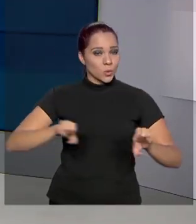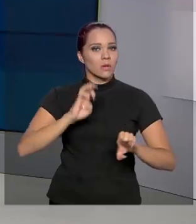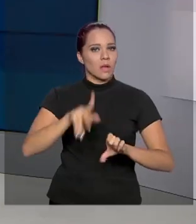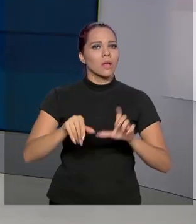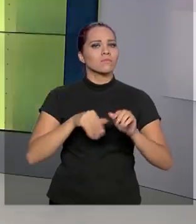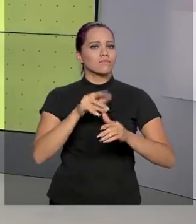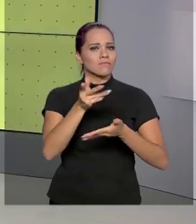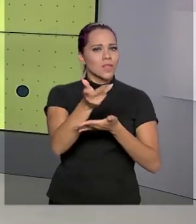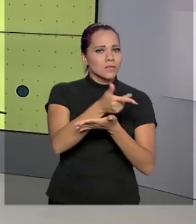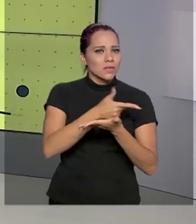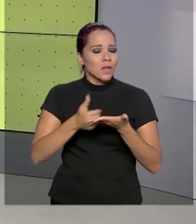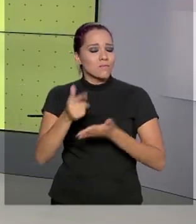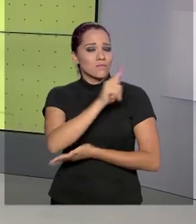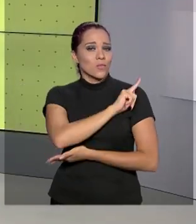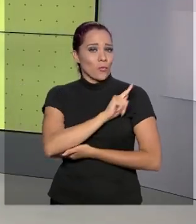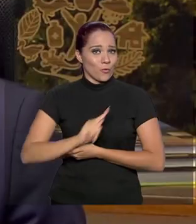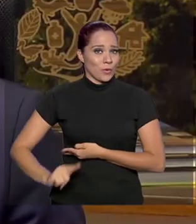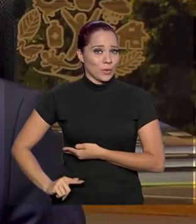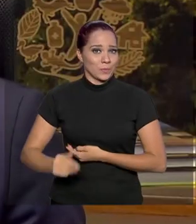sendo desenhada pelo governo.